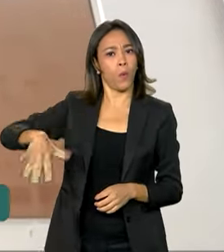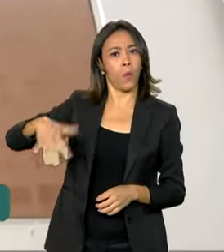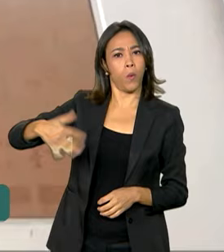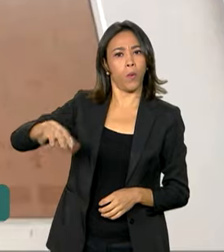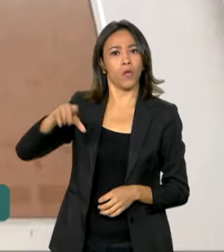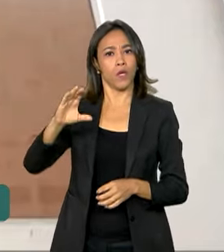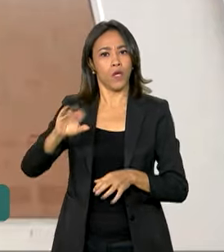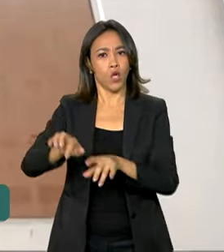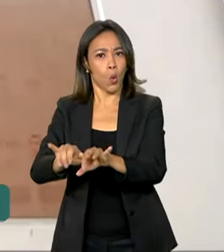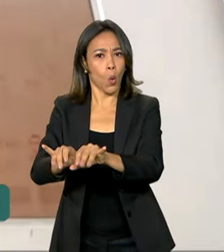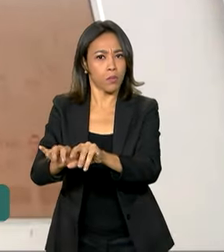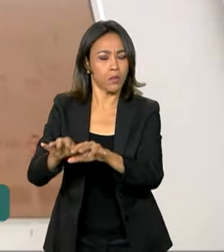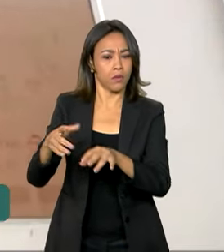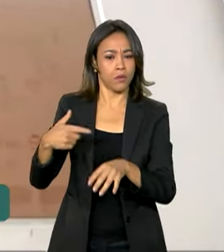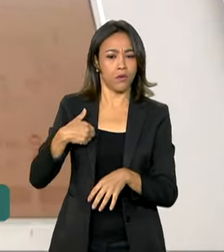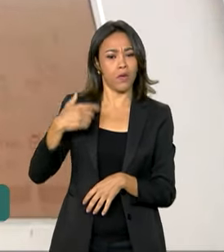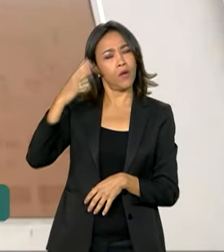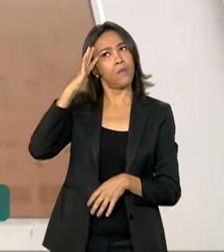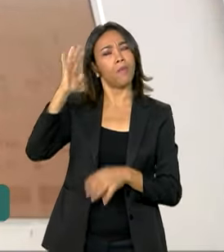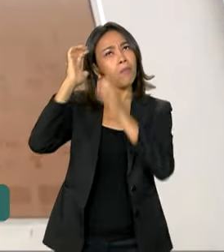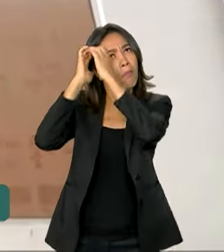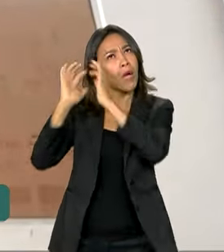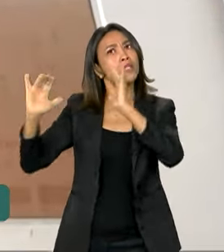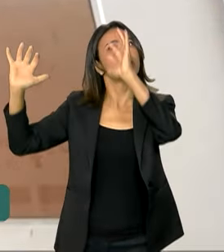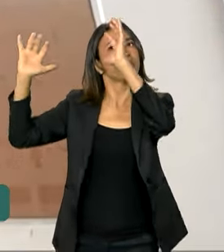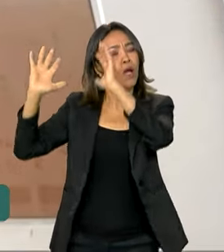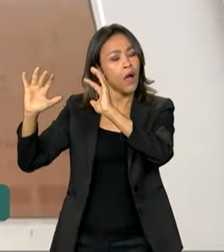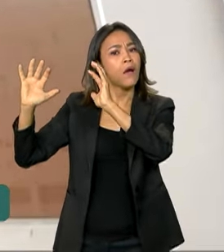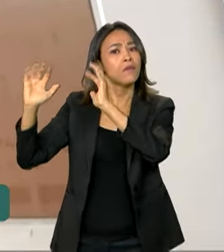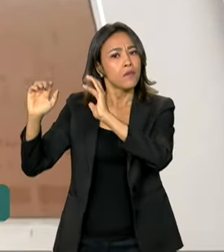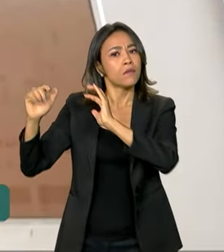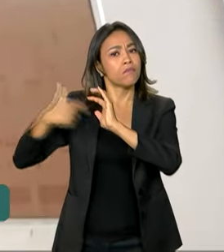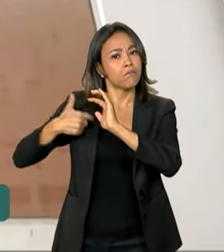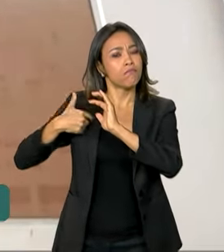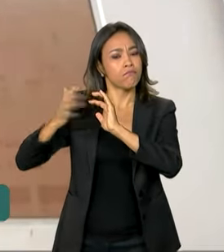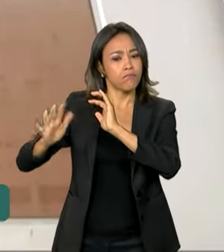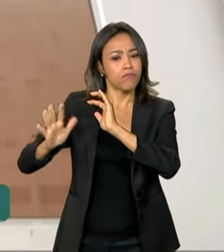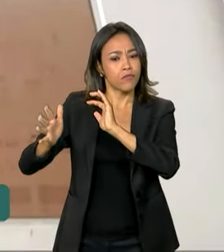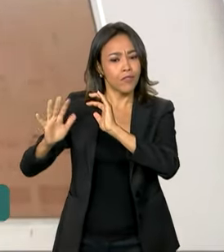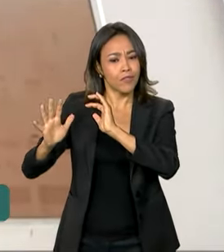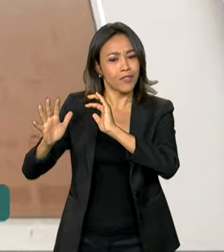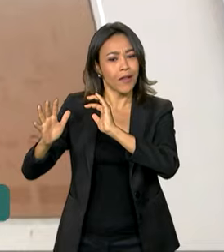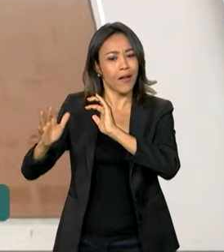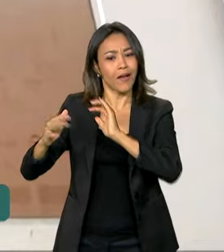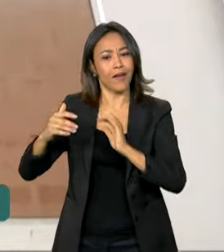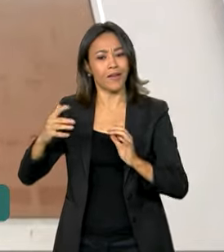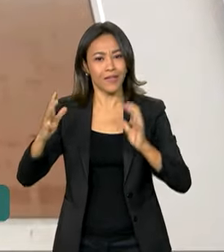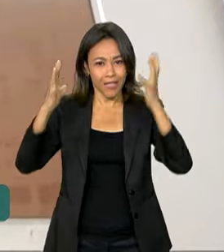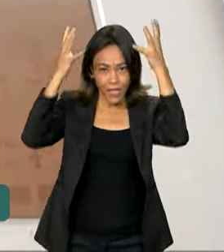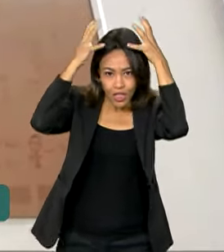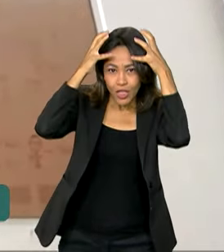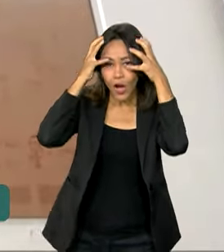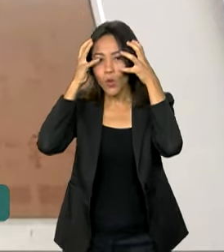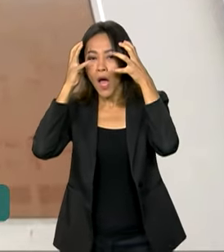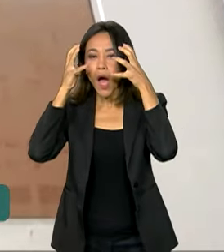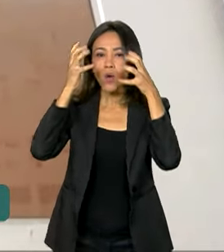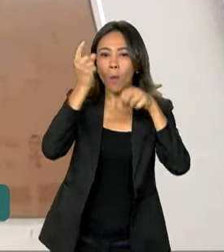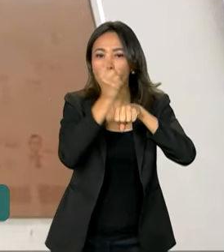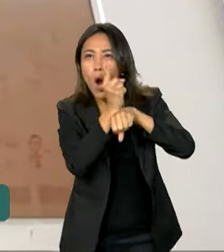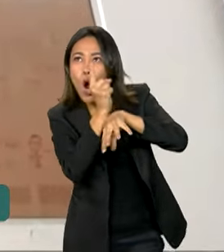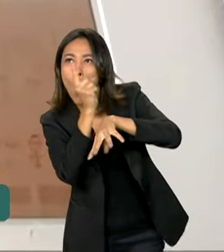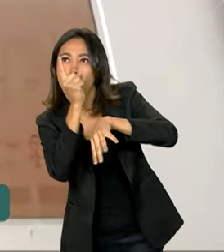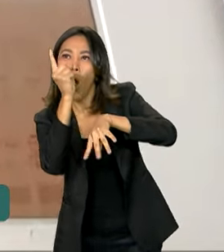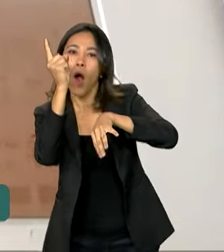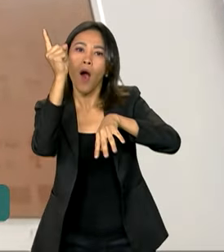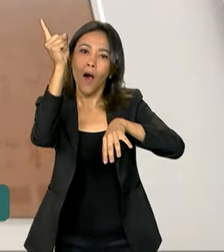já era apaixonada pelo mundo da astronomia e da astronautica, mas com esse contato, participando desse